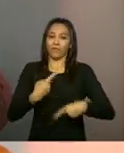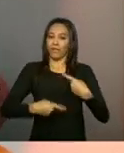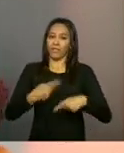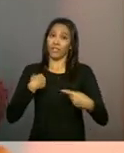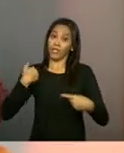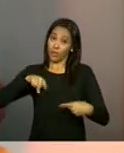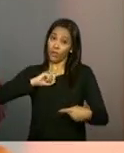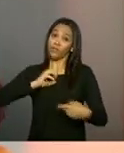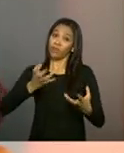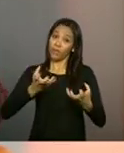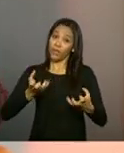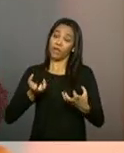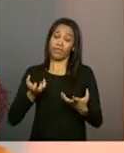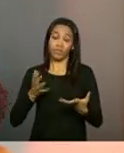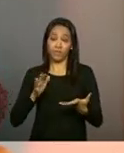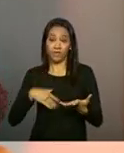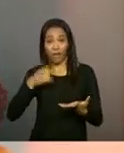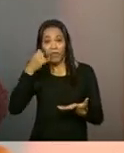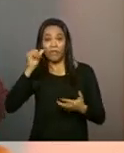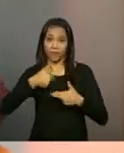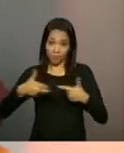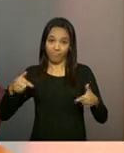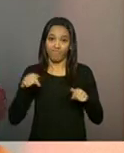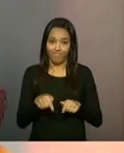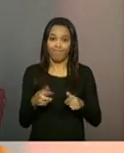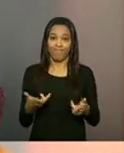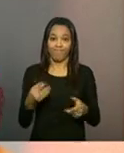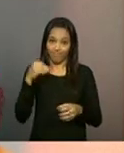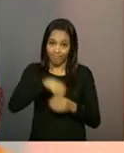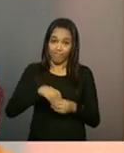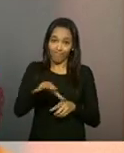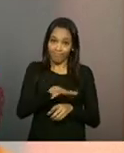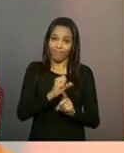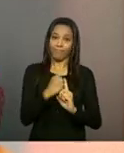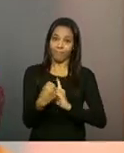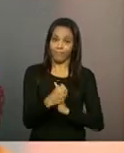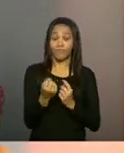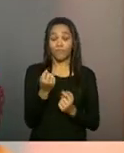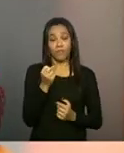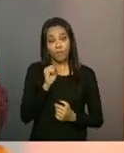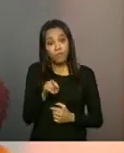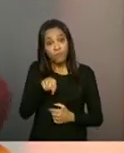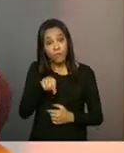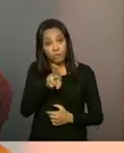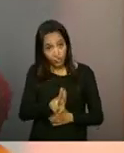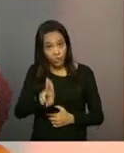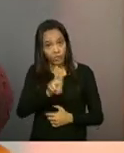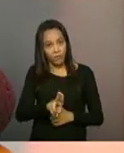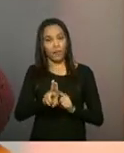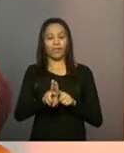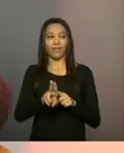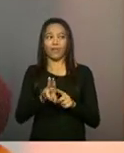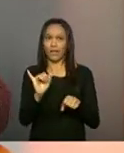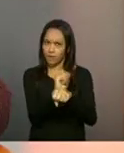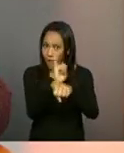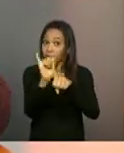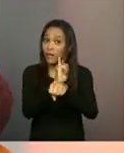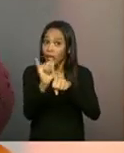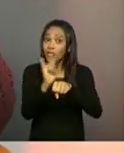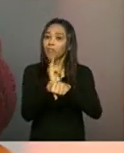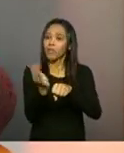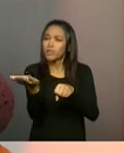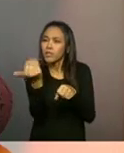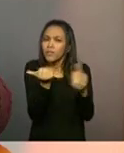da construção do sistema único de assistência social. Então, se isso for utilizado como um meio para que as mulheres ou as famílias se